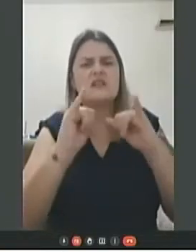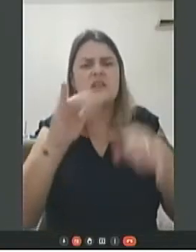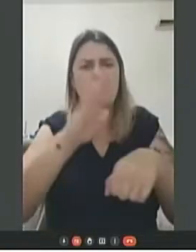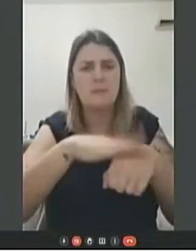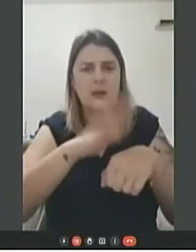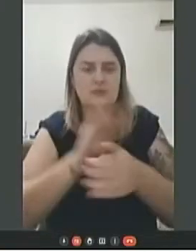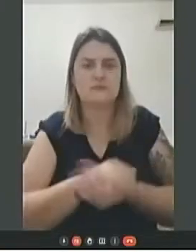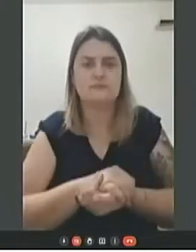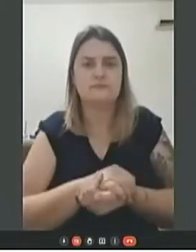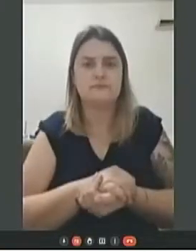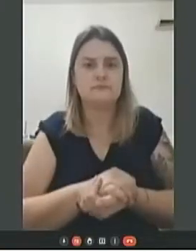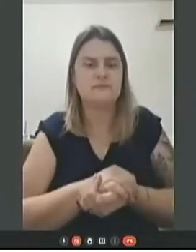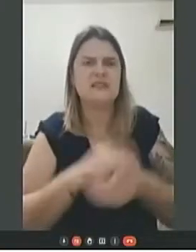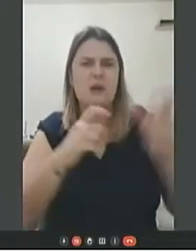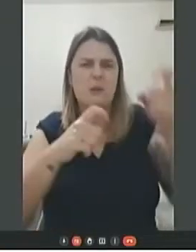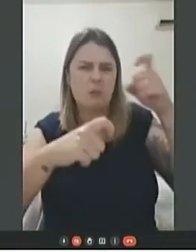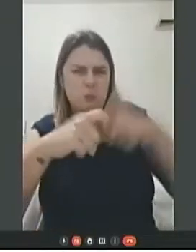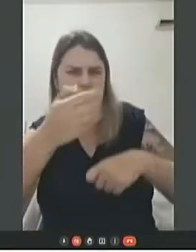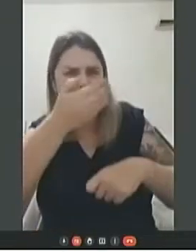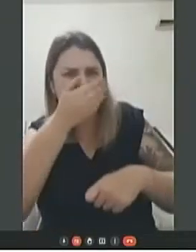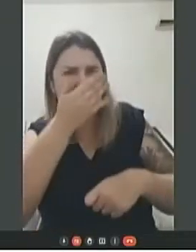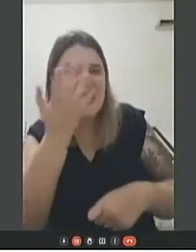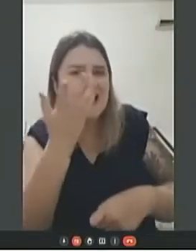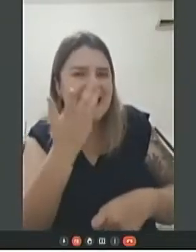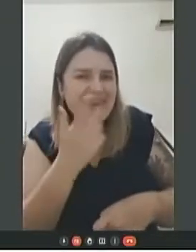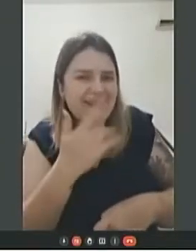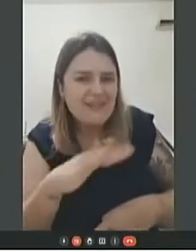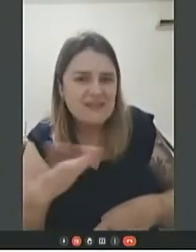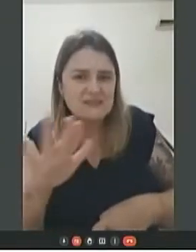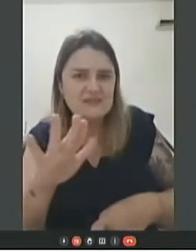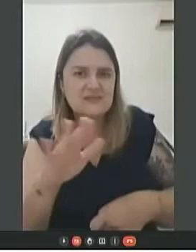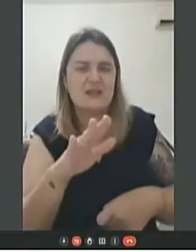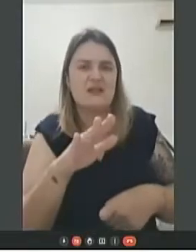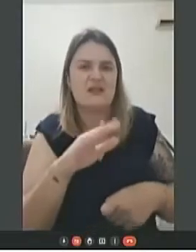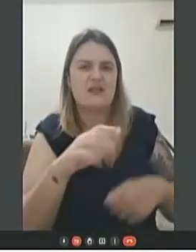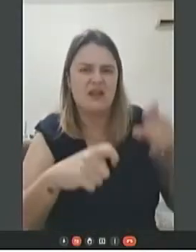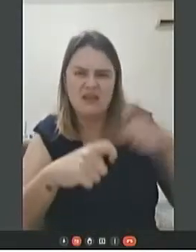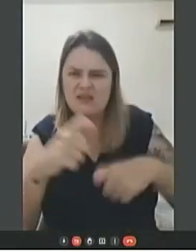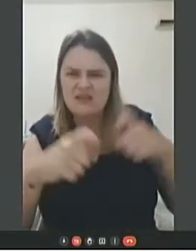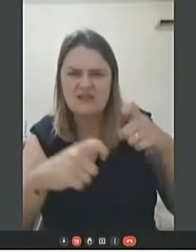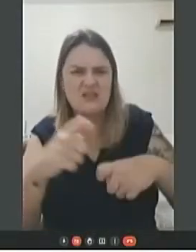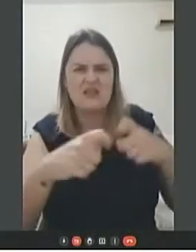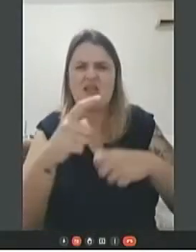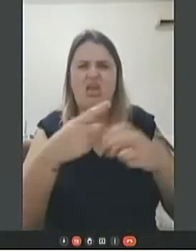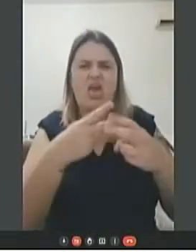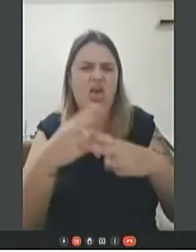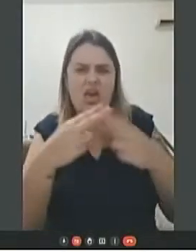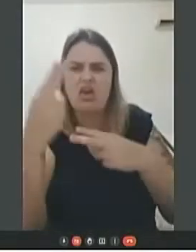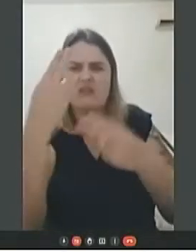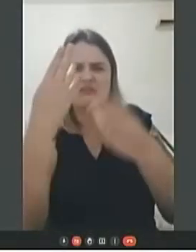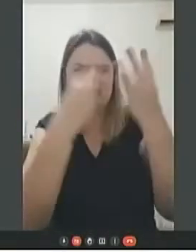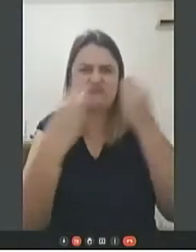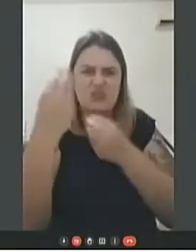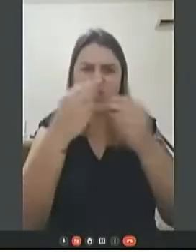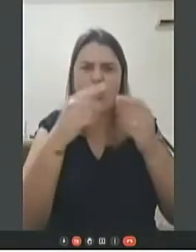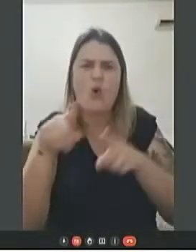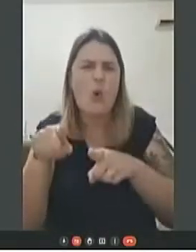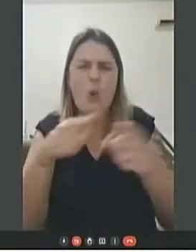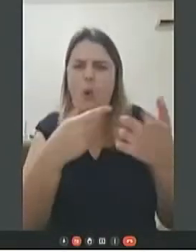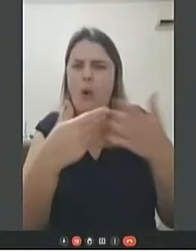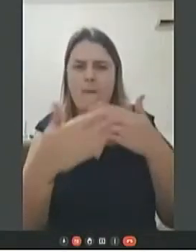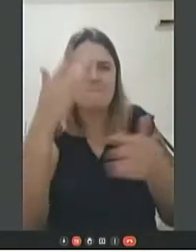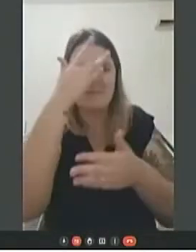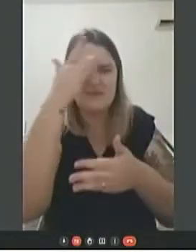colocar aqui que estupro de vulnerável, é a conjunção carnal, qualquer ato libidinoso, contra qualquer pessoa que não